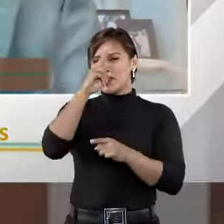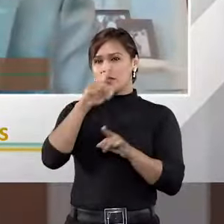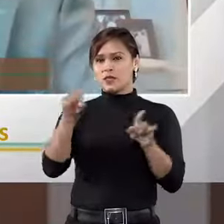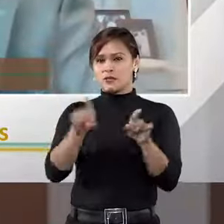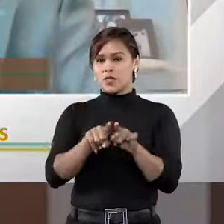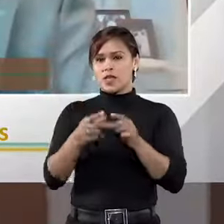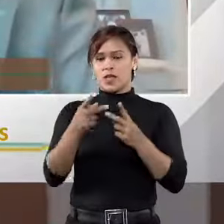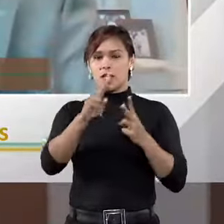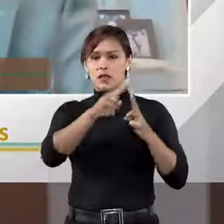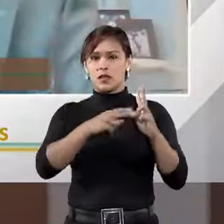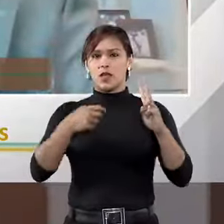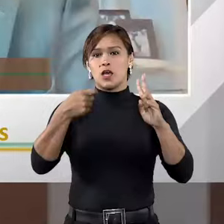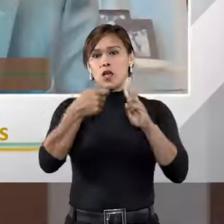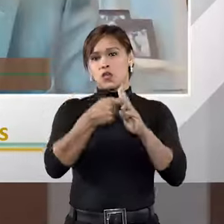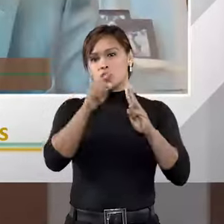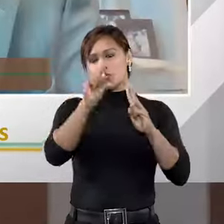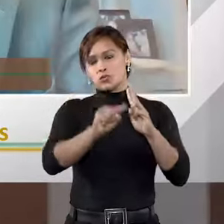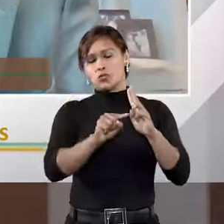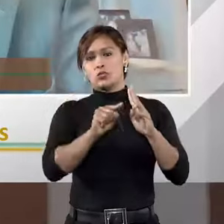ambas as partes